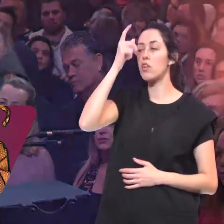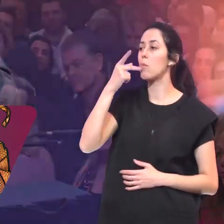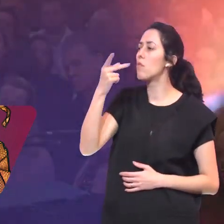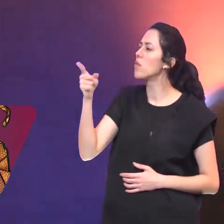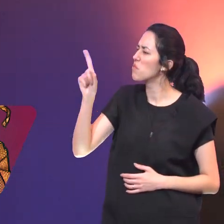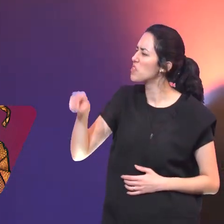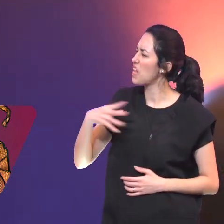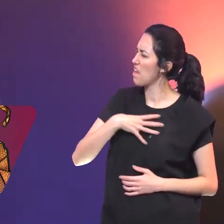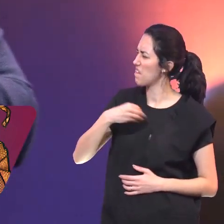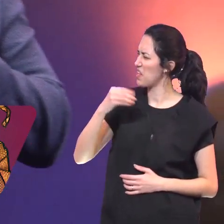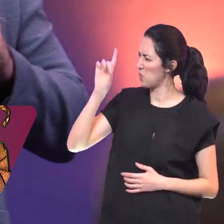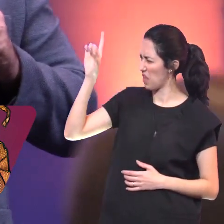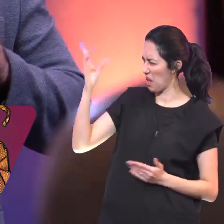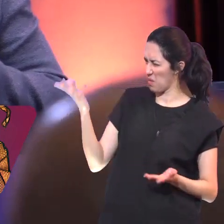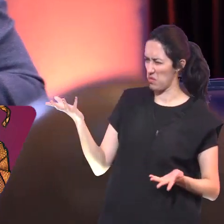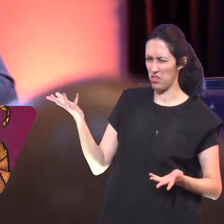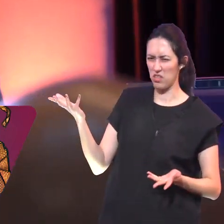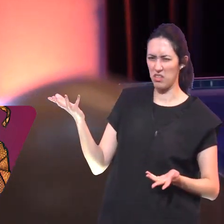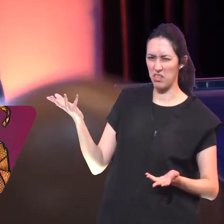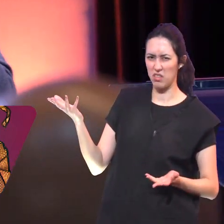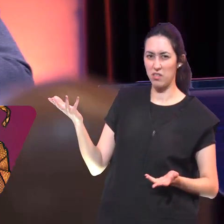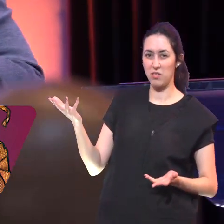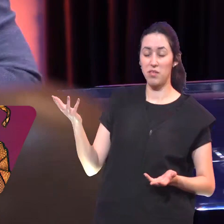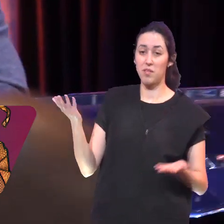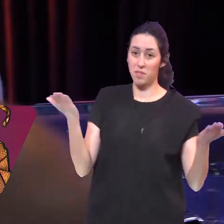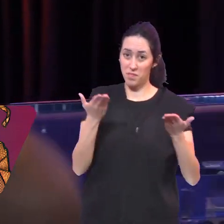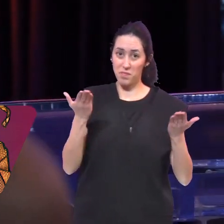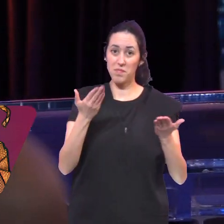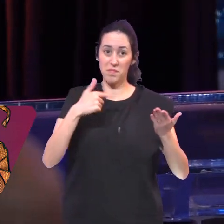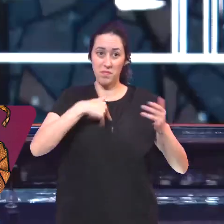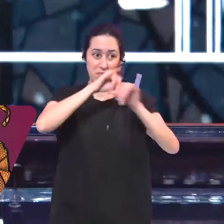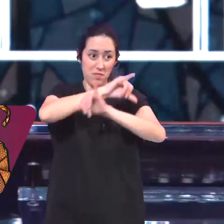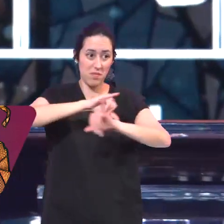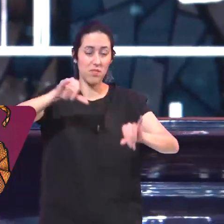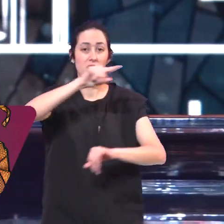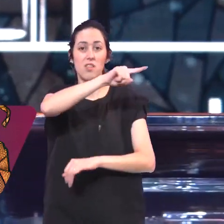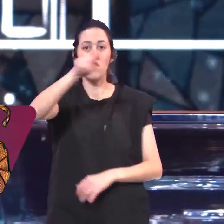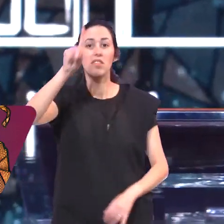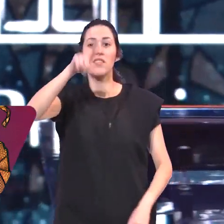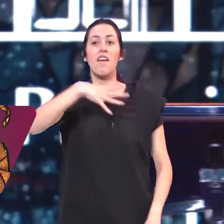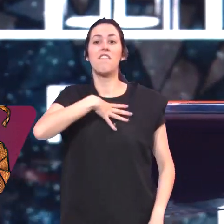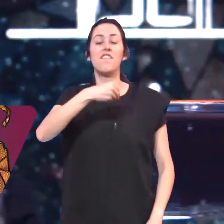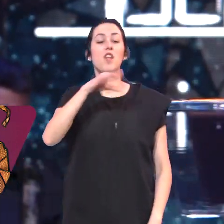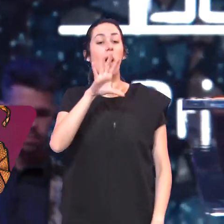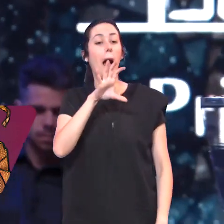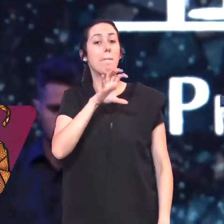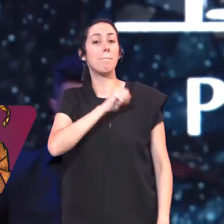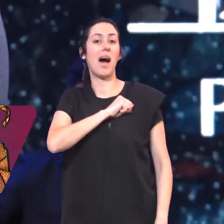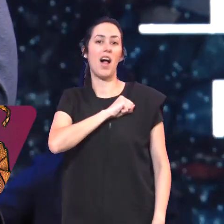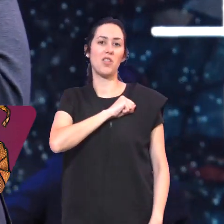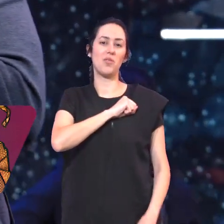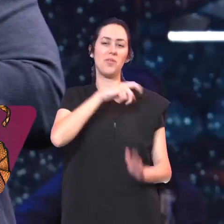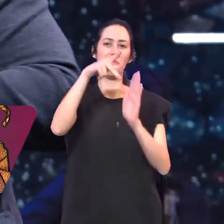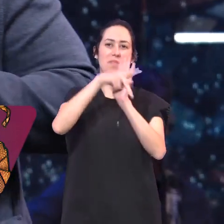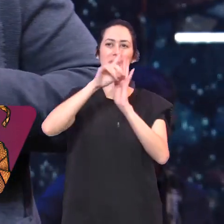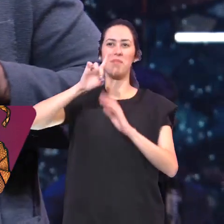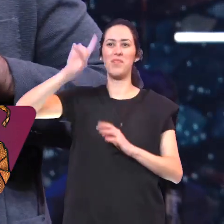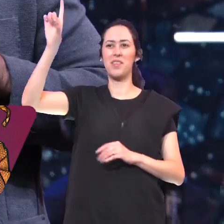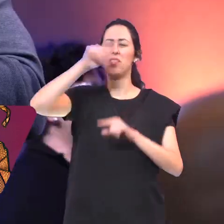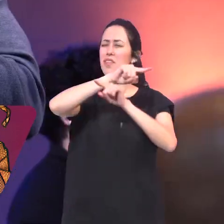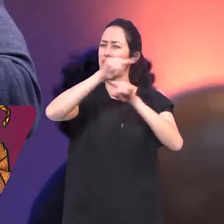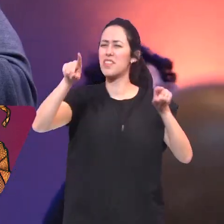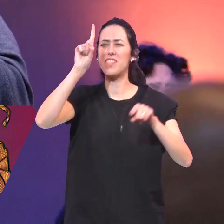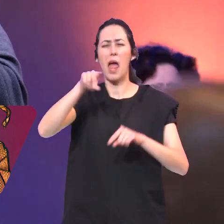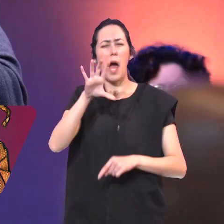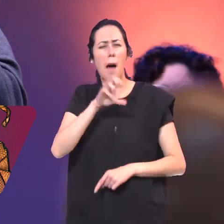Eu quero dizer a você Nessa manhã Você é um filho amado Você é amado